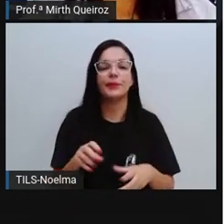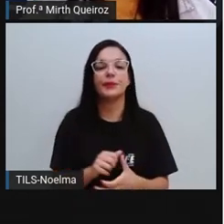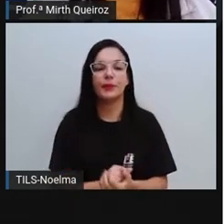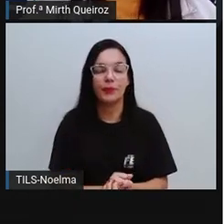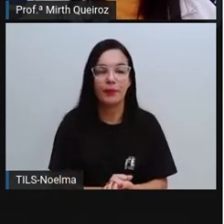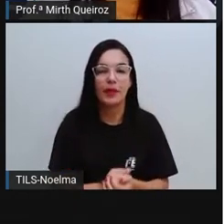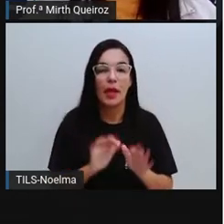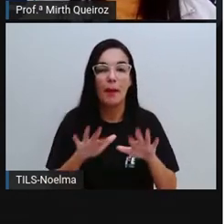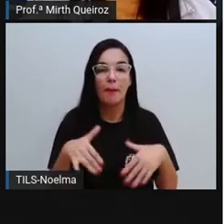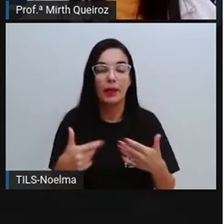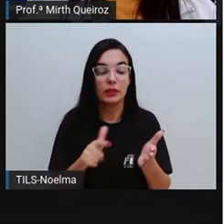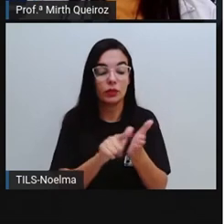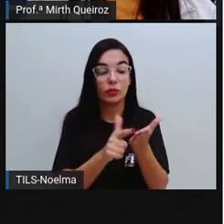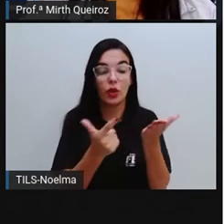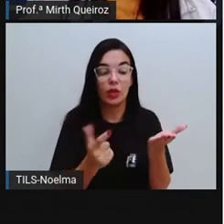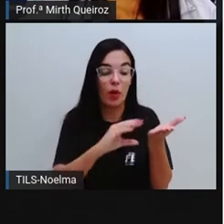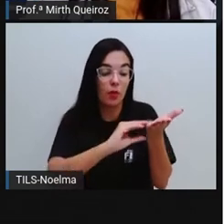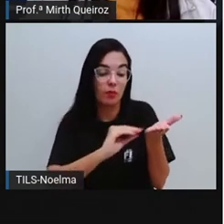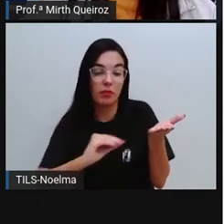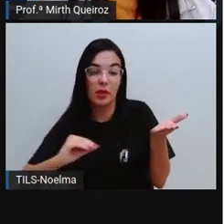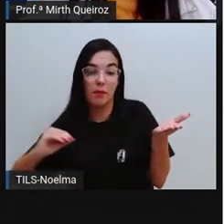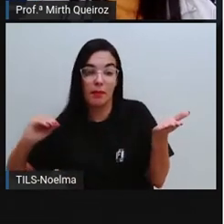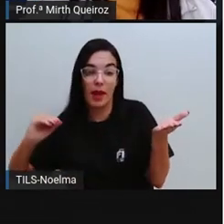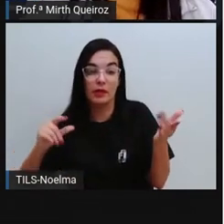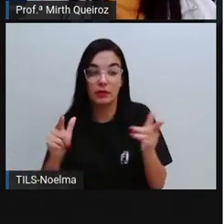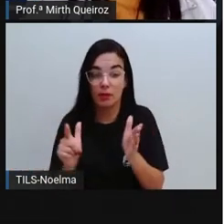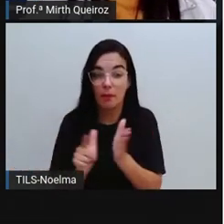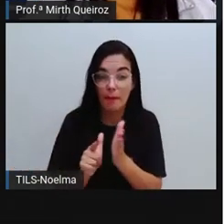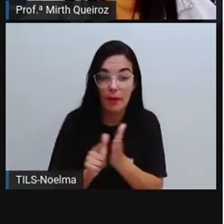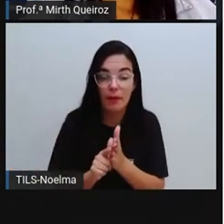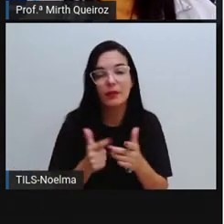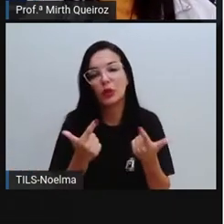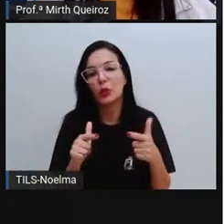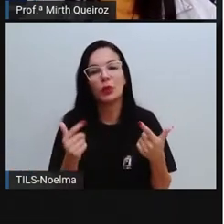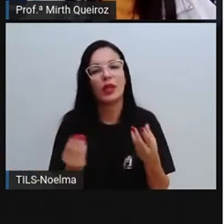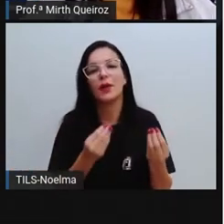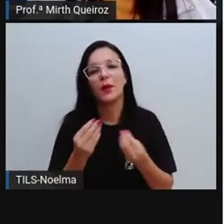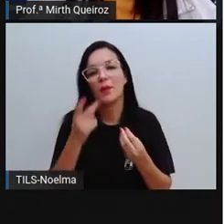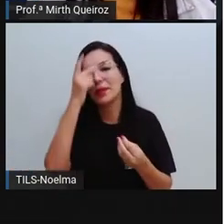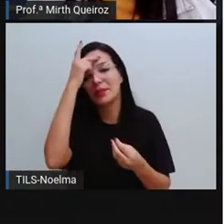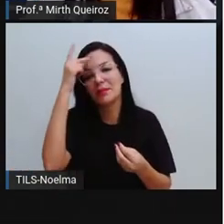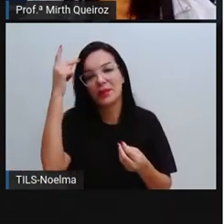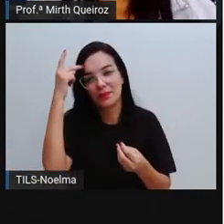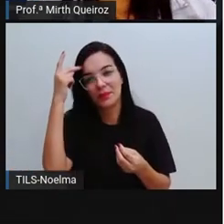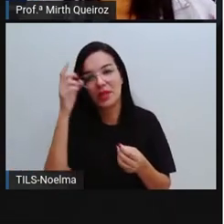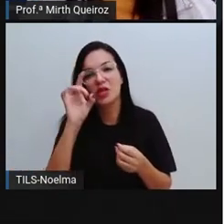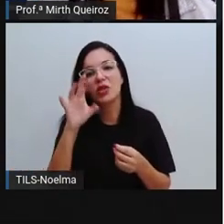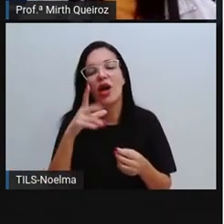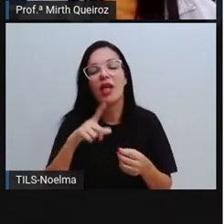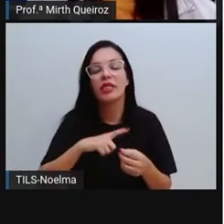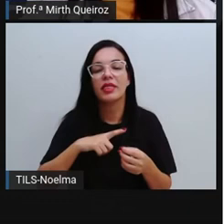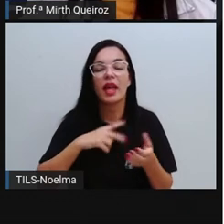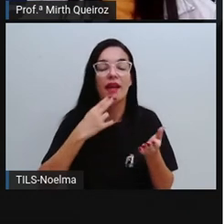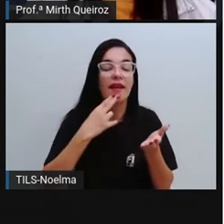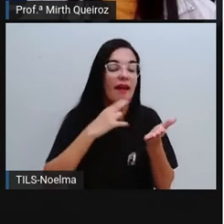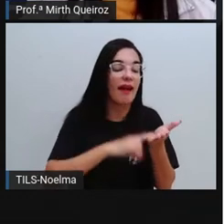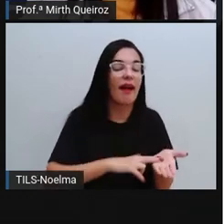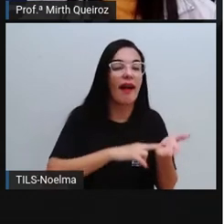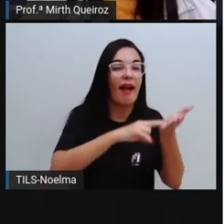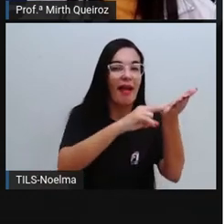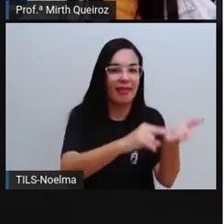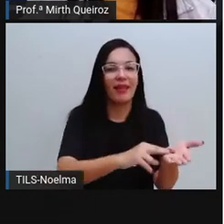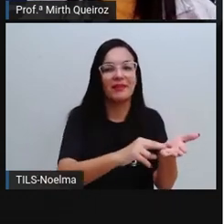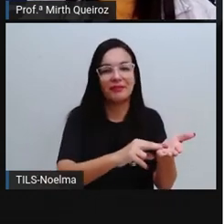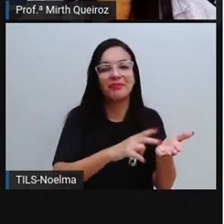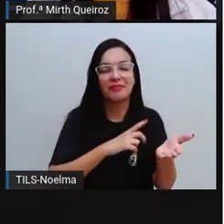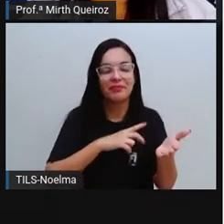ao contrário do jornal impresso. Embora nós temos a carta do leitor dentro do jornal impresso, onde